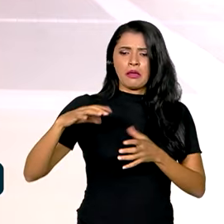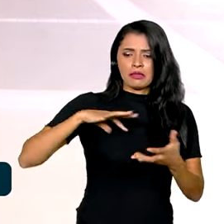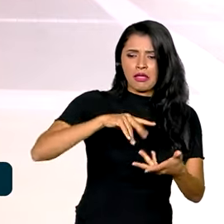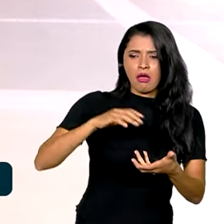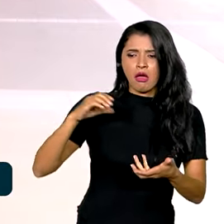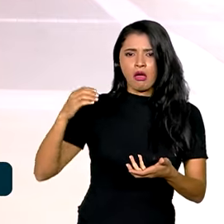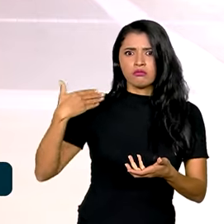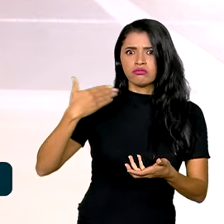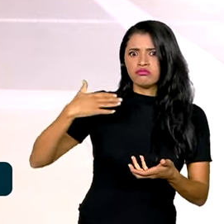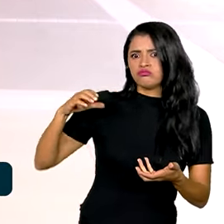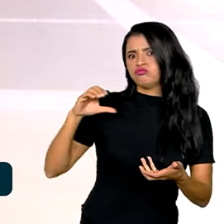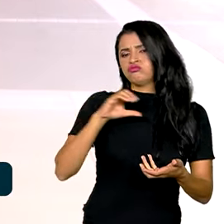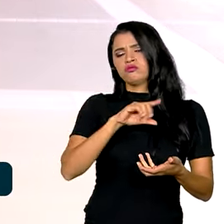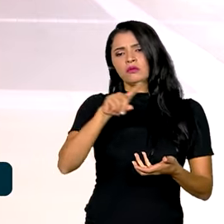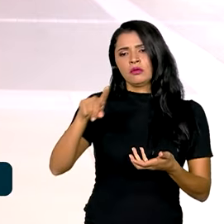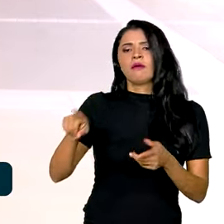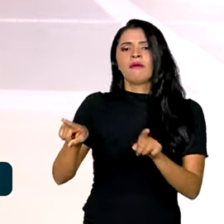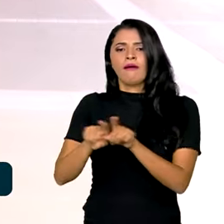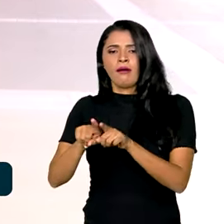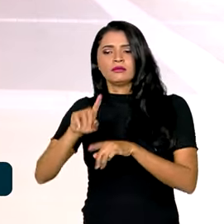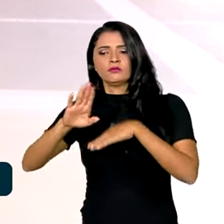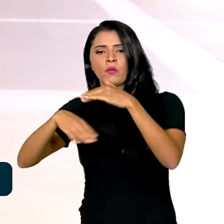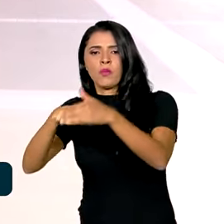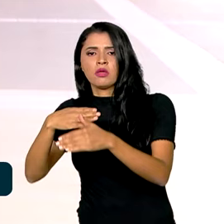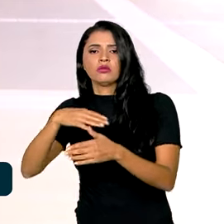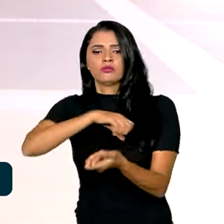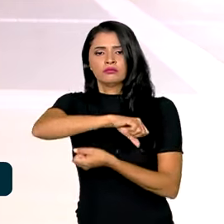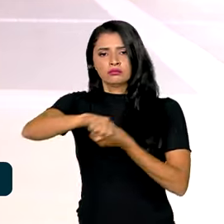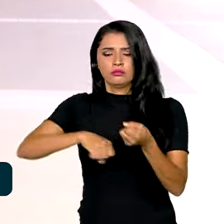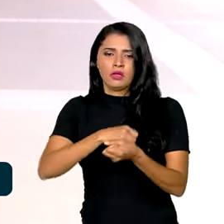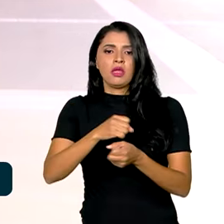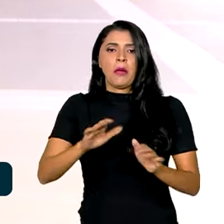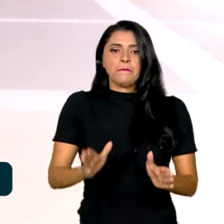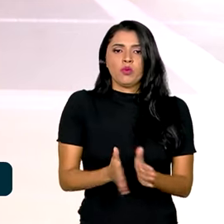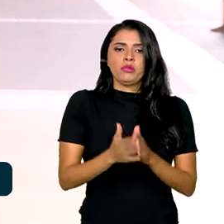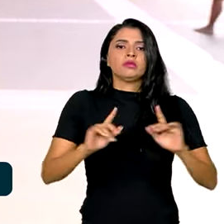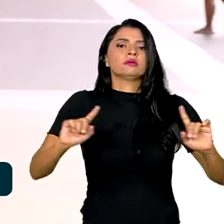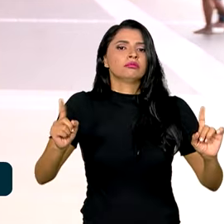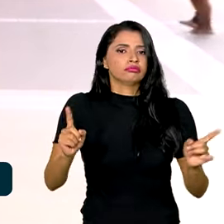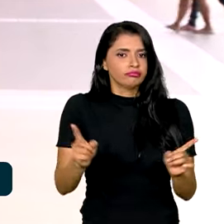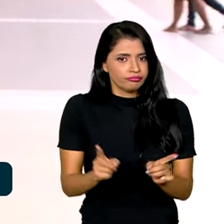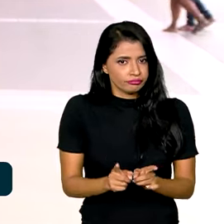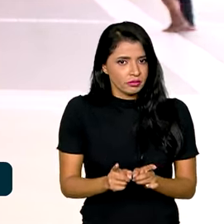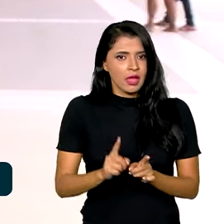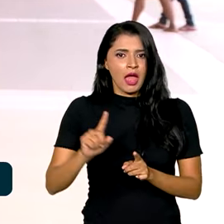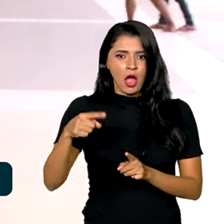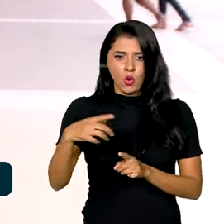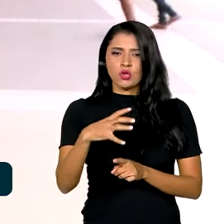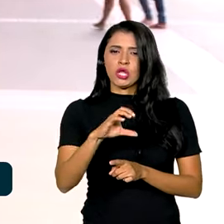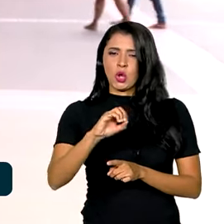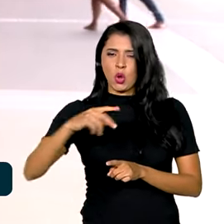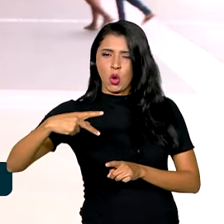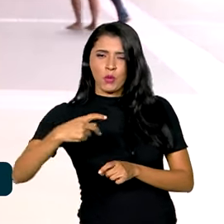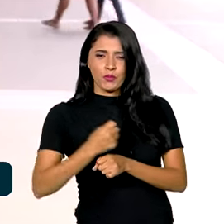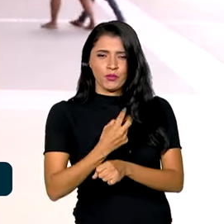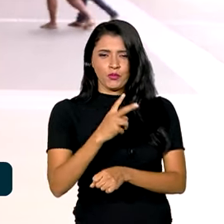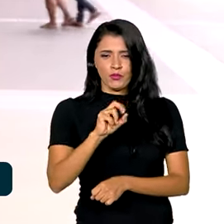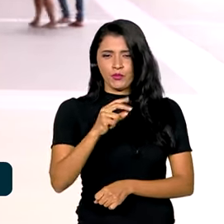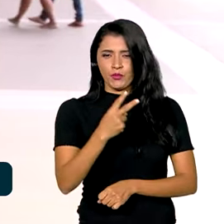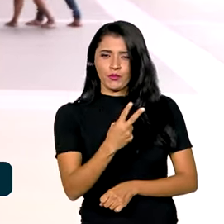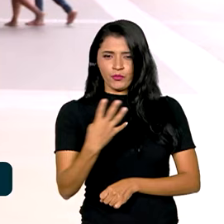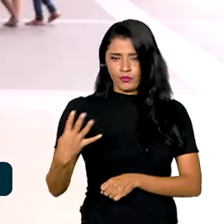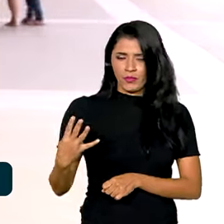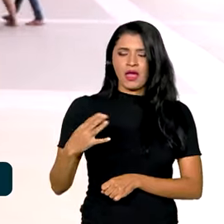ao desenvolvimento sustentável e à erradicação da pobreza. A próxima COP em 2024 será no